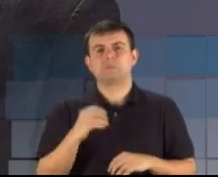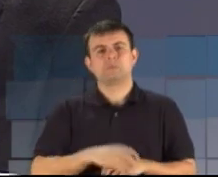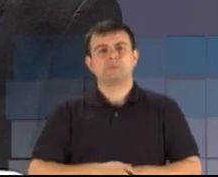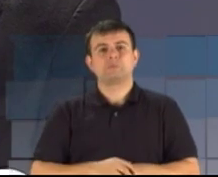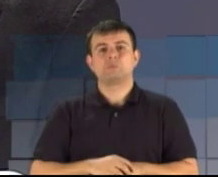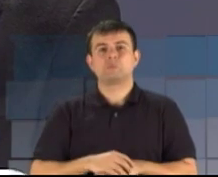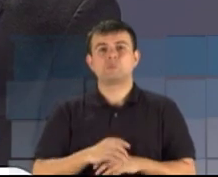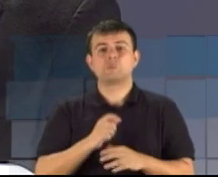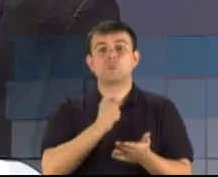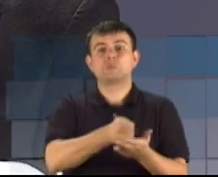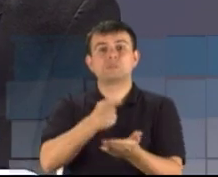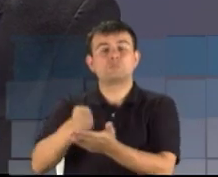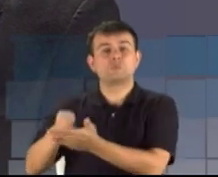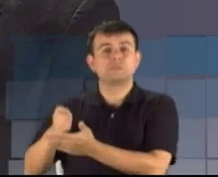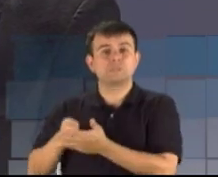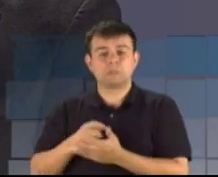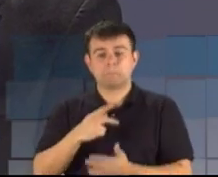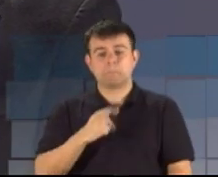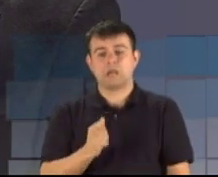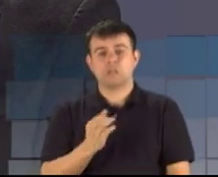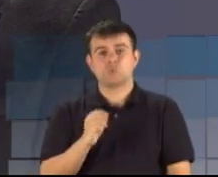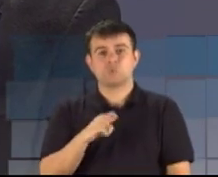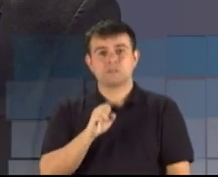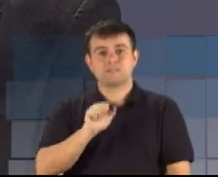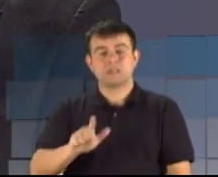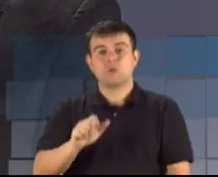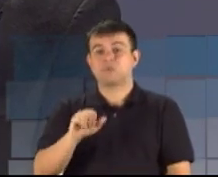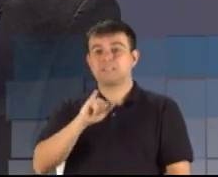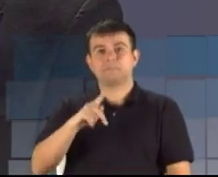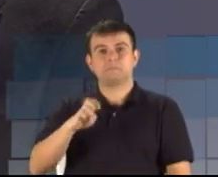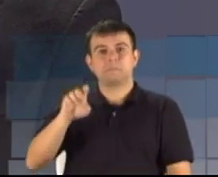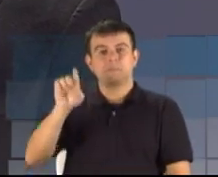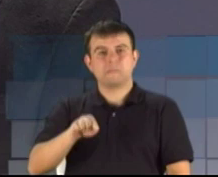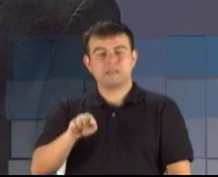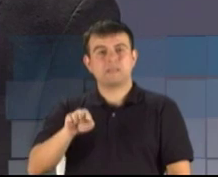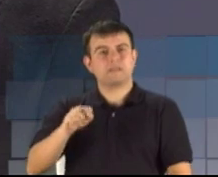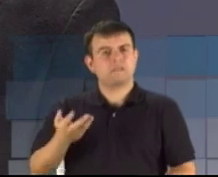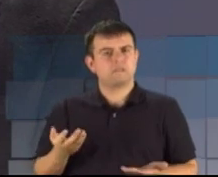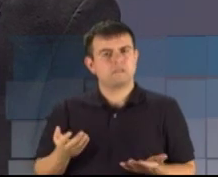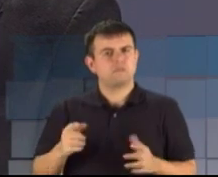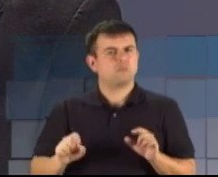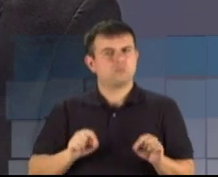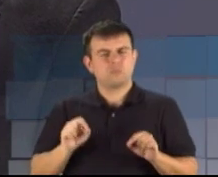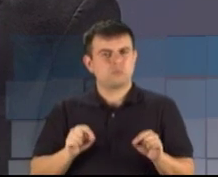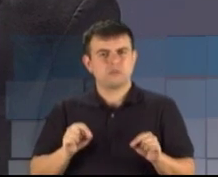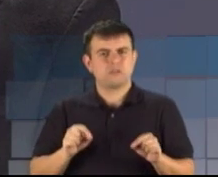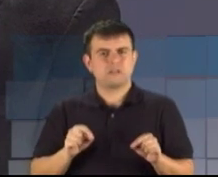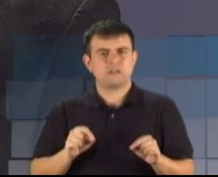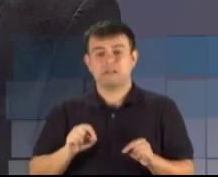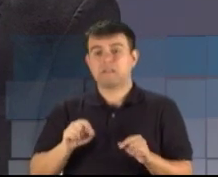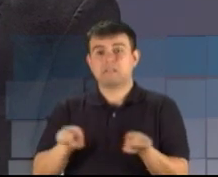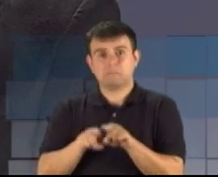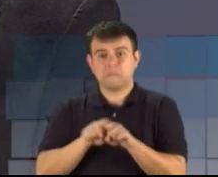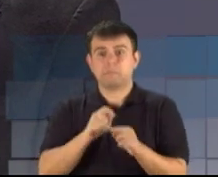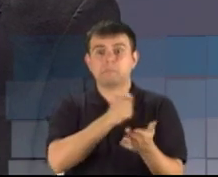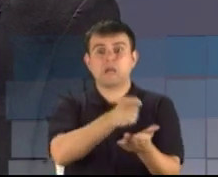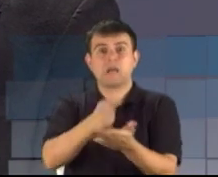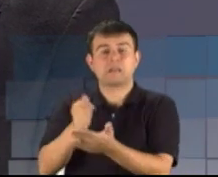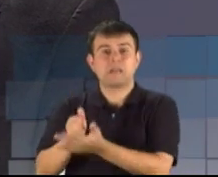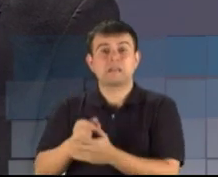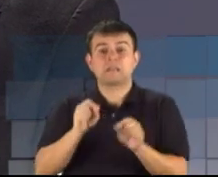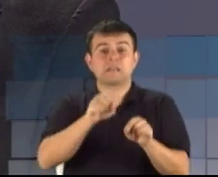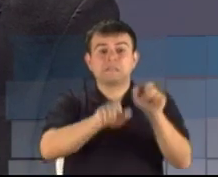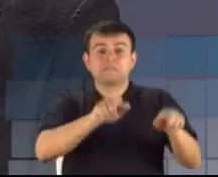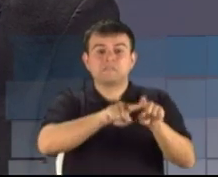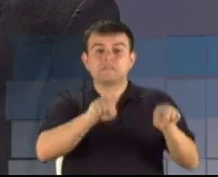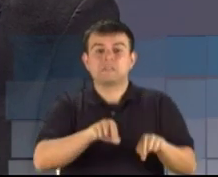para completar os 12% na saúde, provendo dos inativos da Secretaria da Saúde, gastos administrativos da